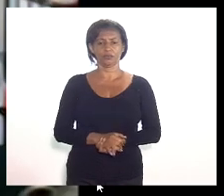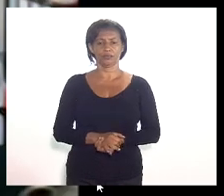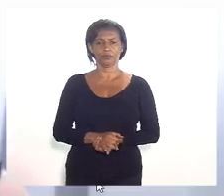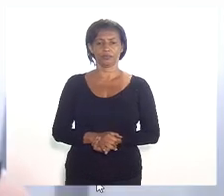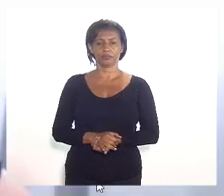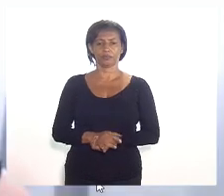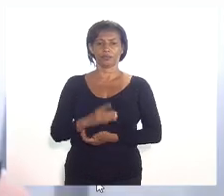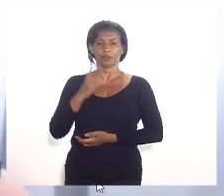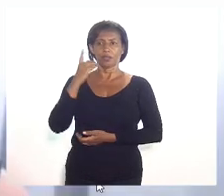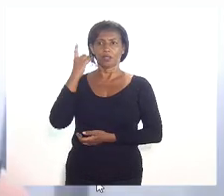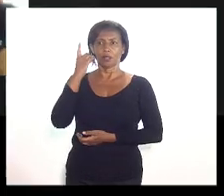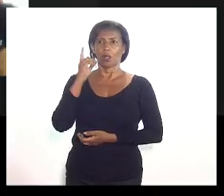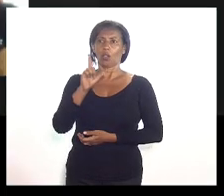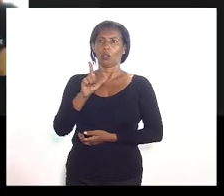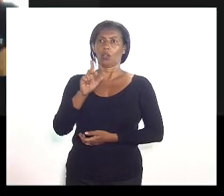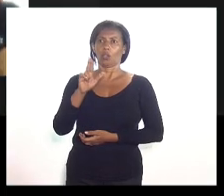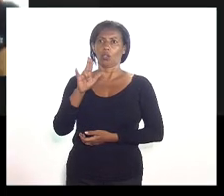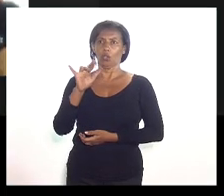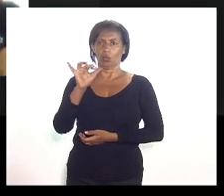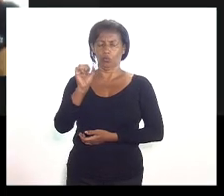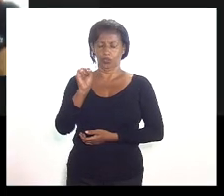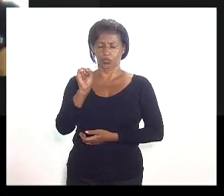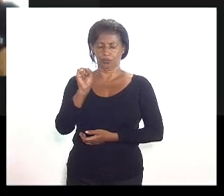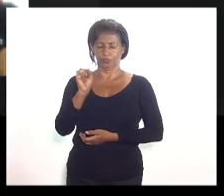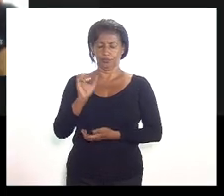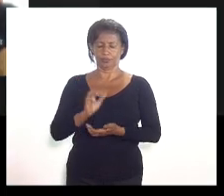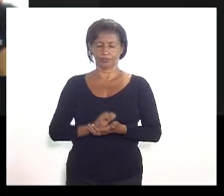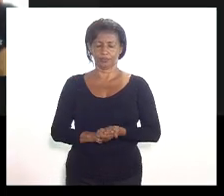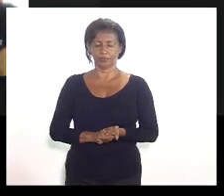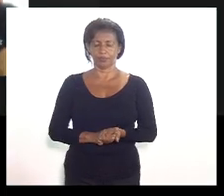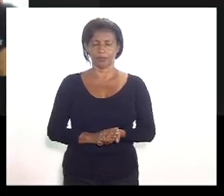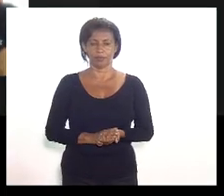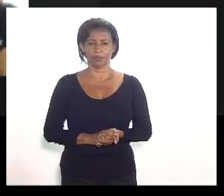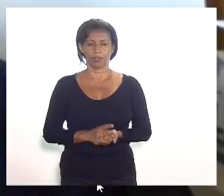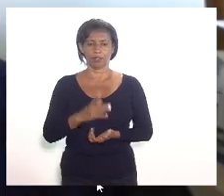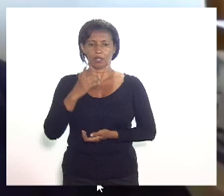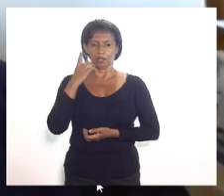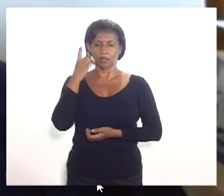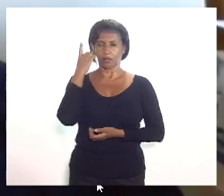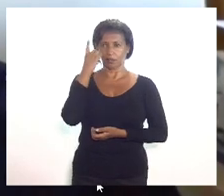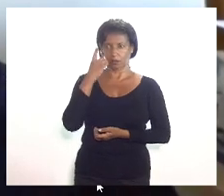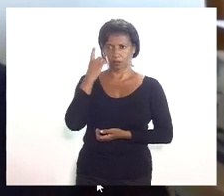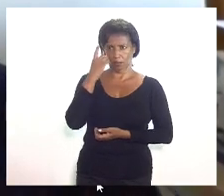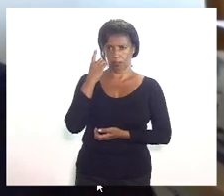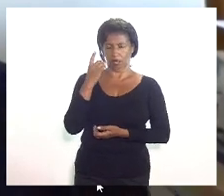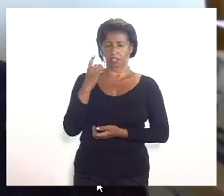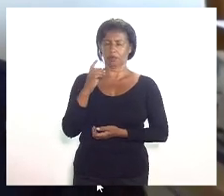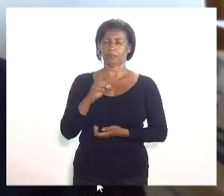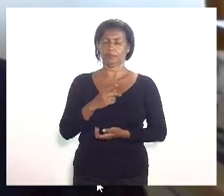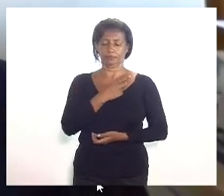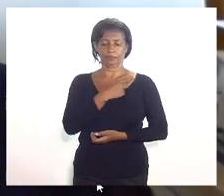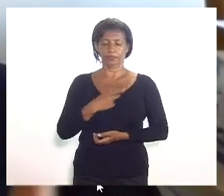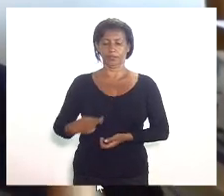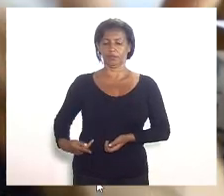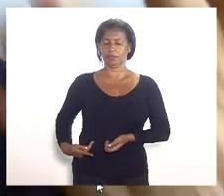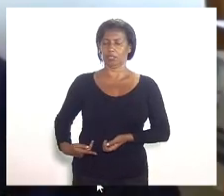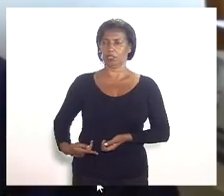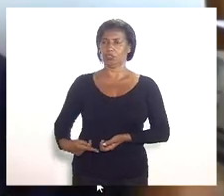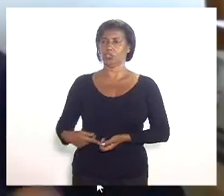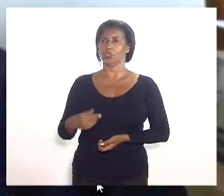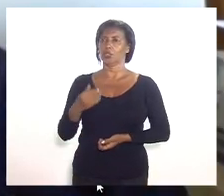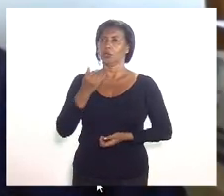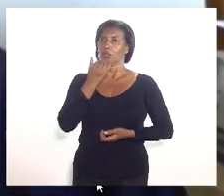Deputado Luiz Paulo. Deputada Marta Rocha, o que coloca a deputada enfermeira Rejane, um pouco